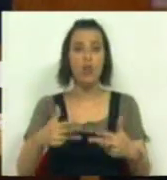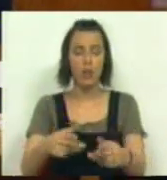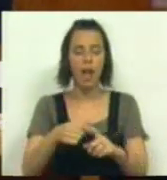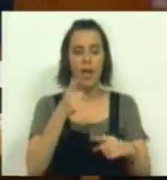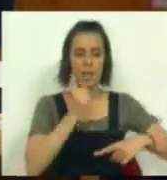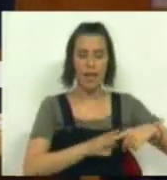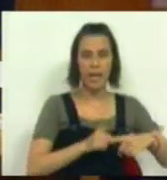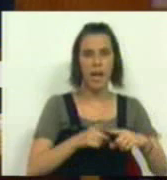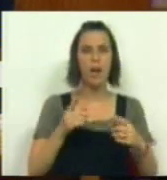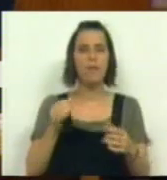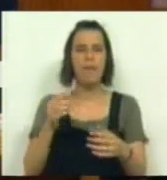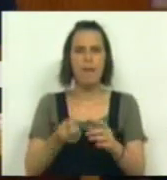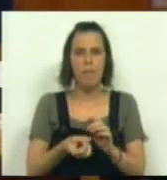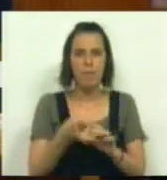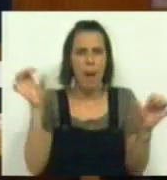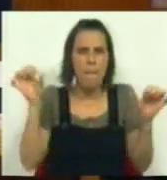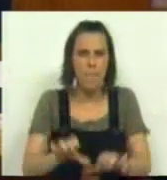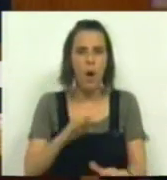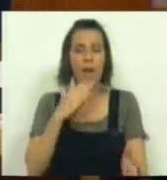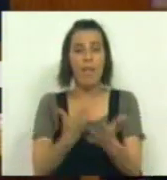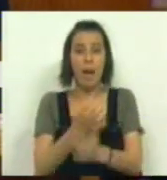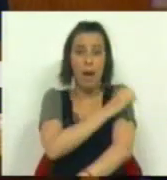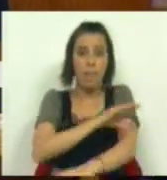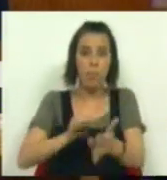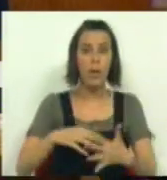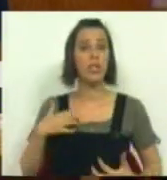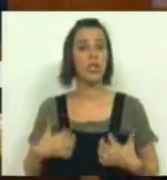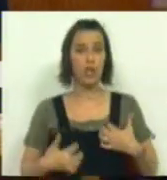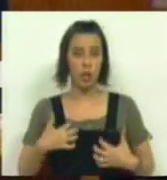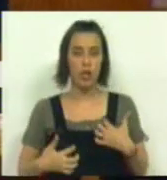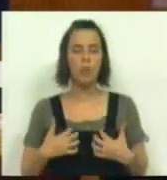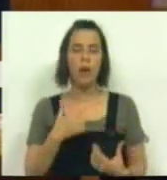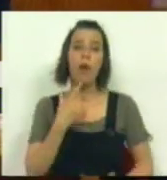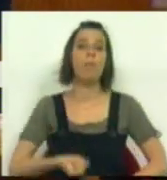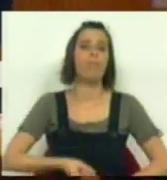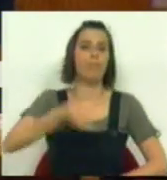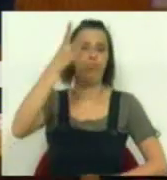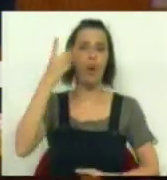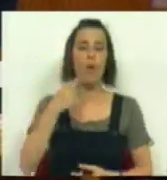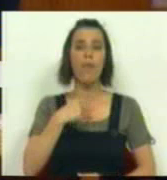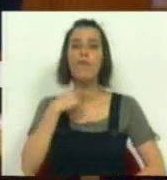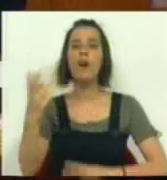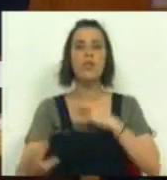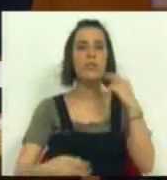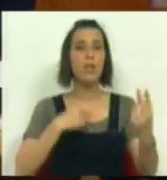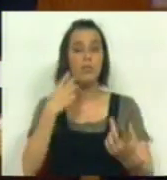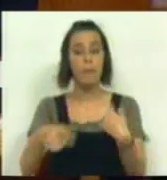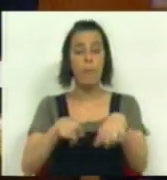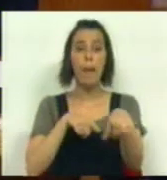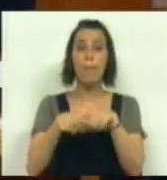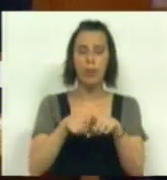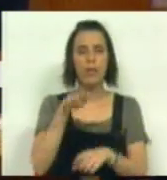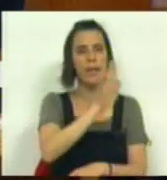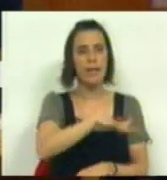à medida que se apertou o garrote e se fabricou a pobreza e o desespero, foram muitas e inúmeras as vozes da política